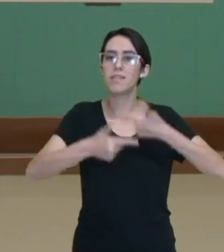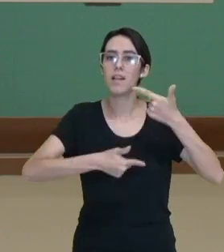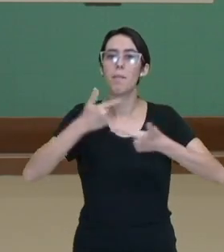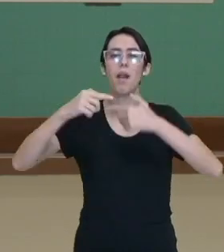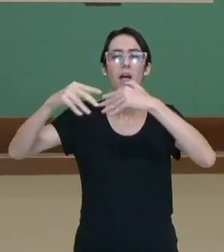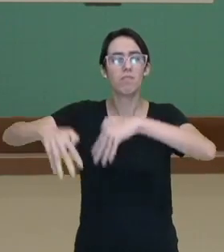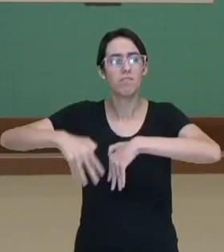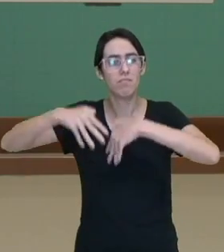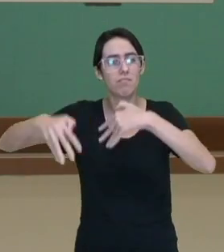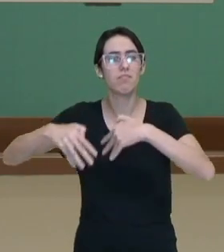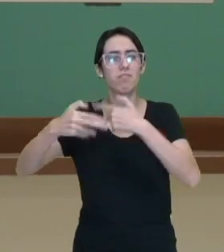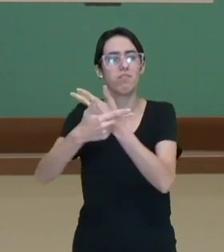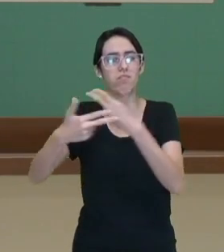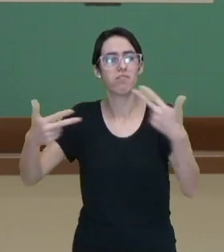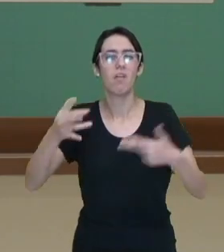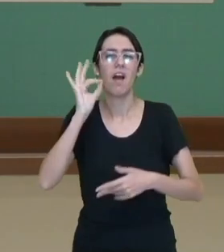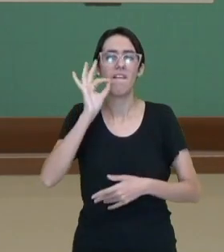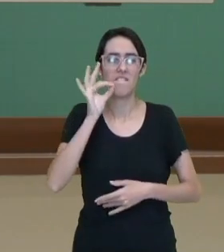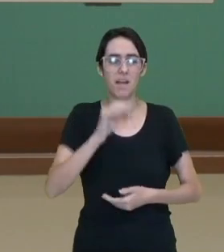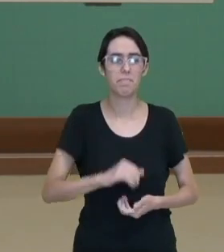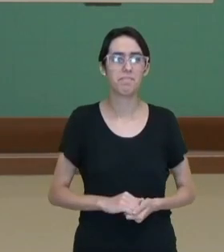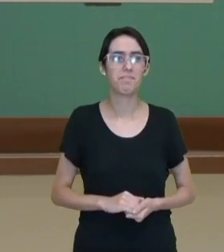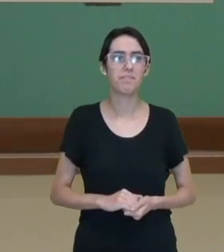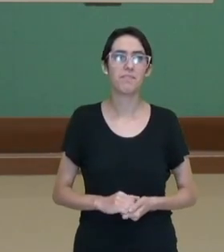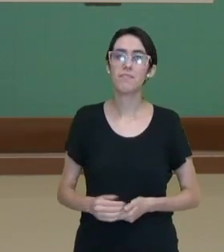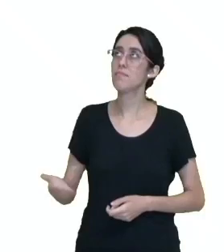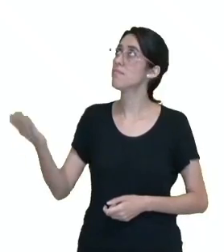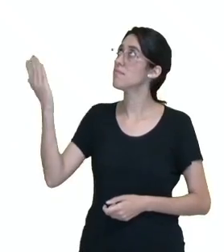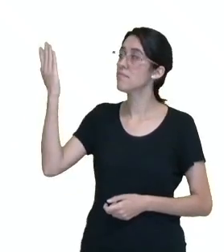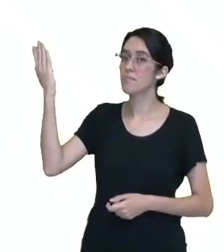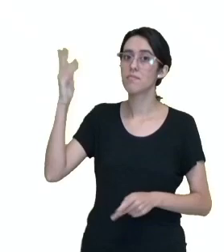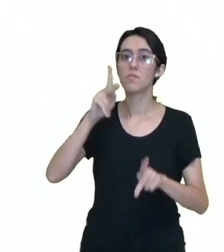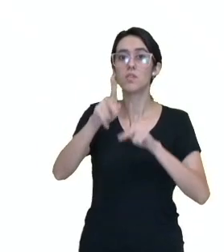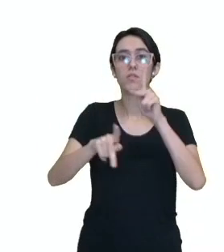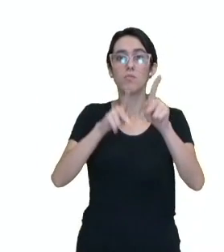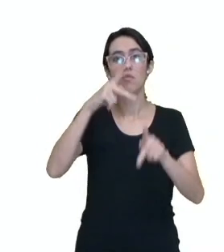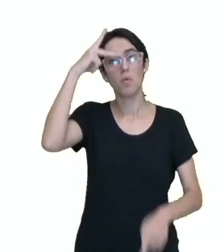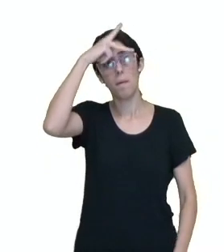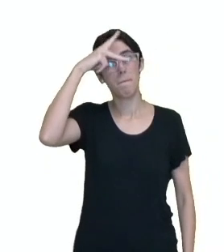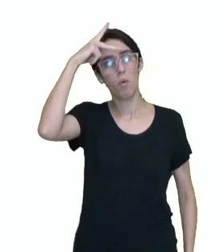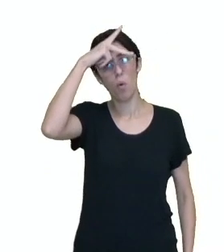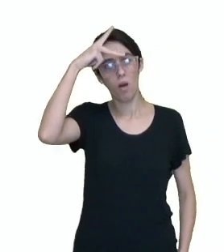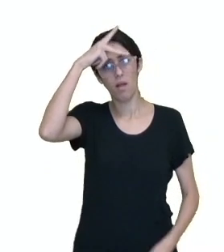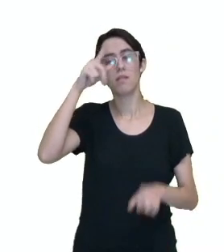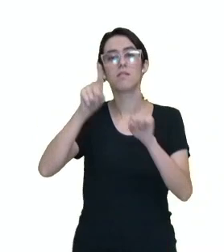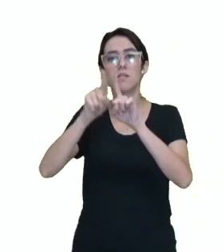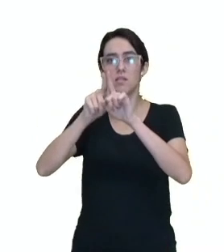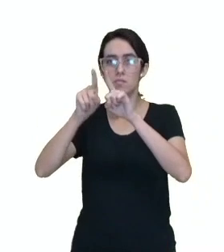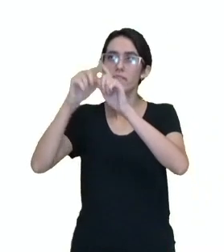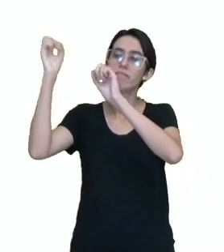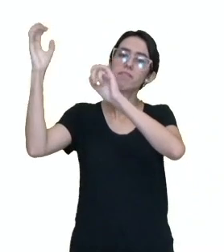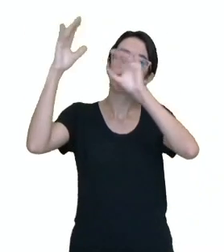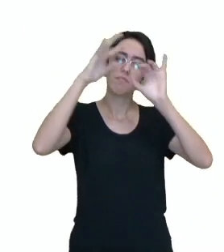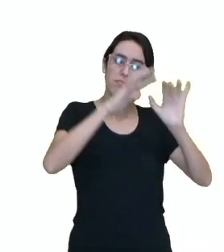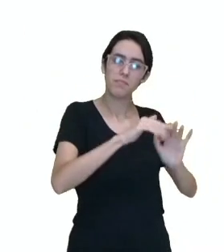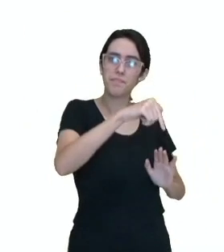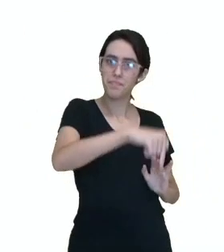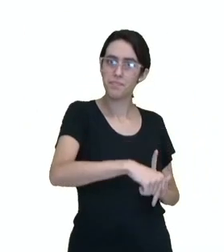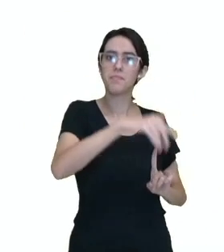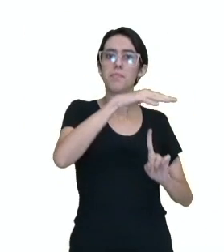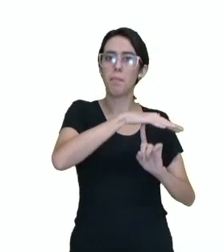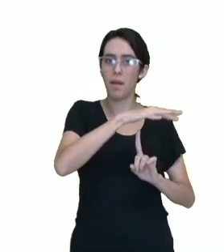plantações de café. Aqui, a imigração polonesa, também presente no nosso estado,